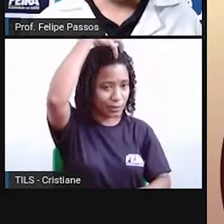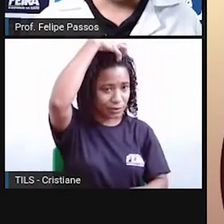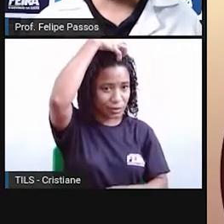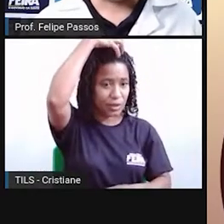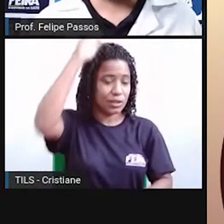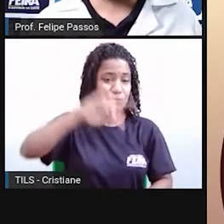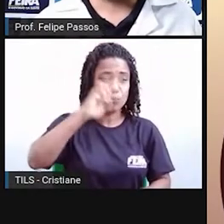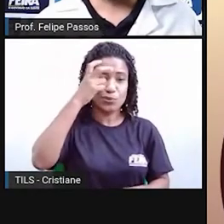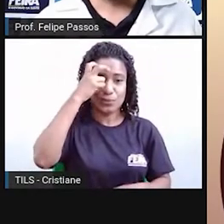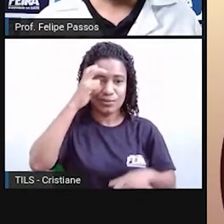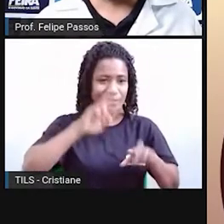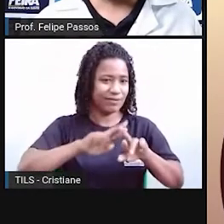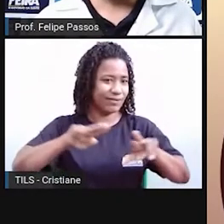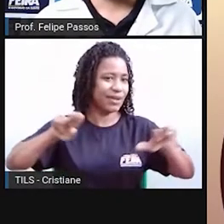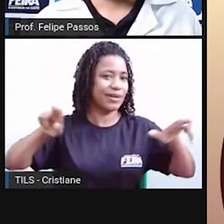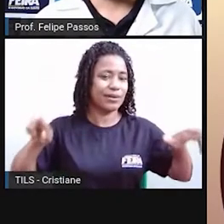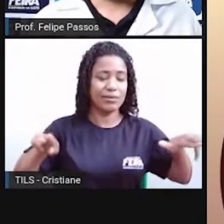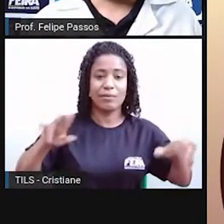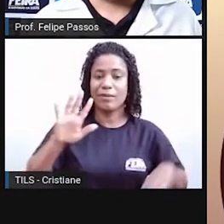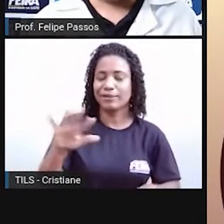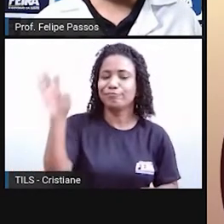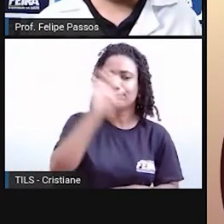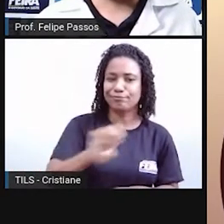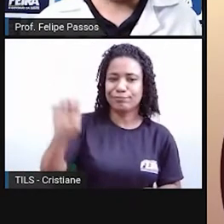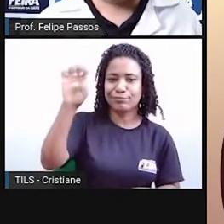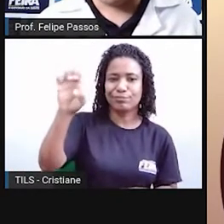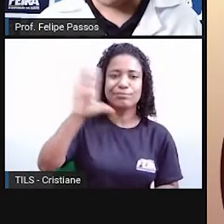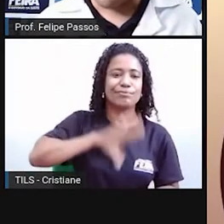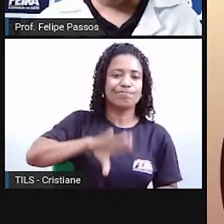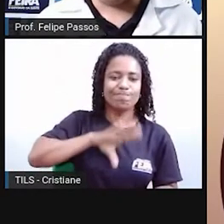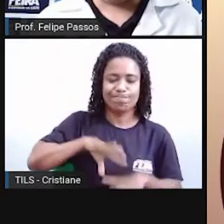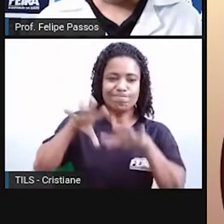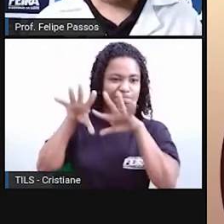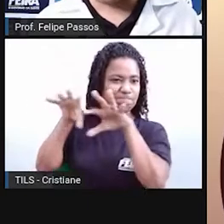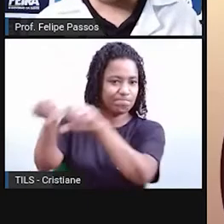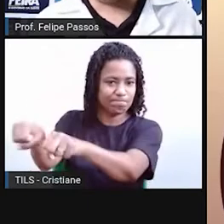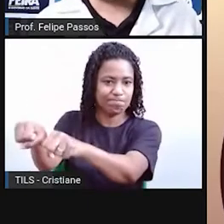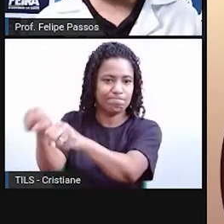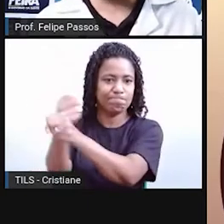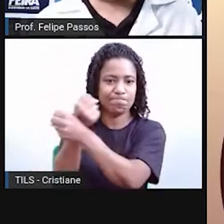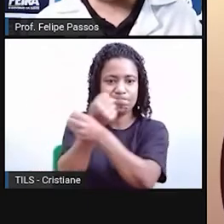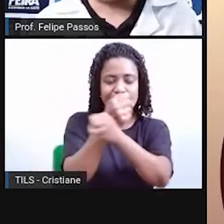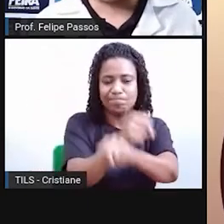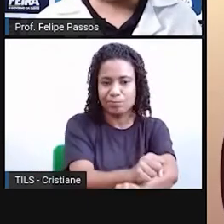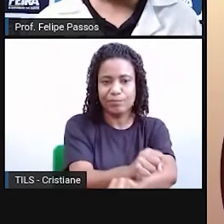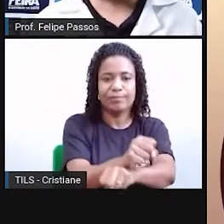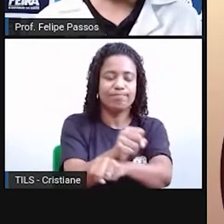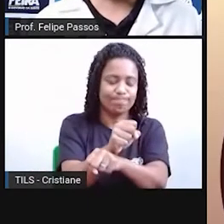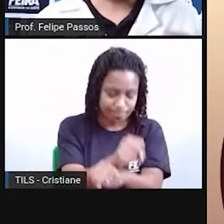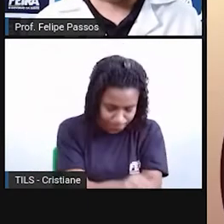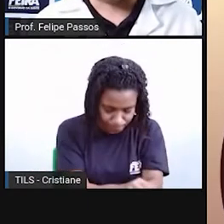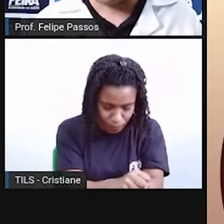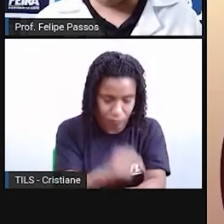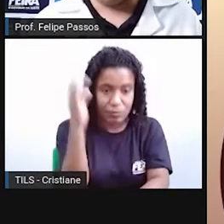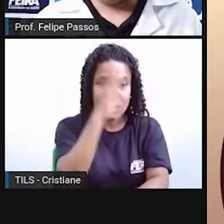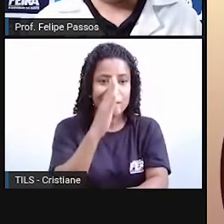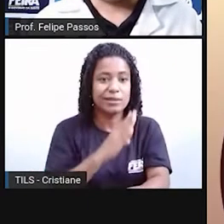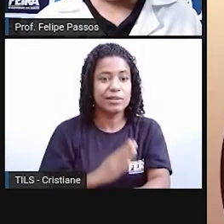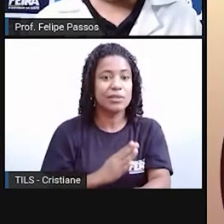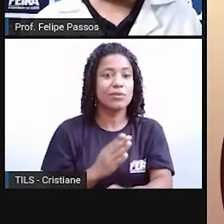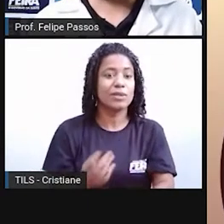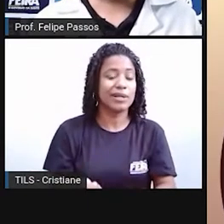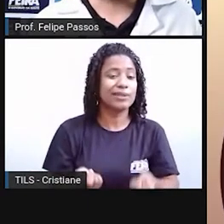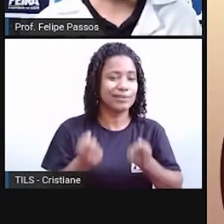dominados pelo europeu e obrigados a vir para cá. Então, chegaram no Brasil trazendo suas línguas, trazendo